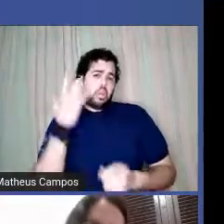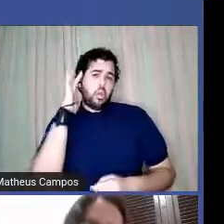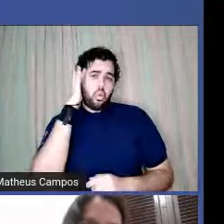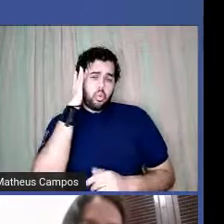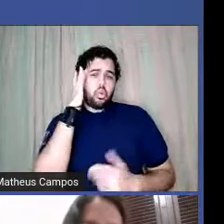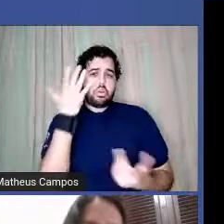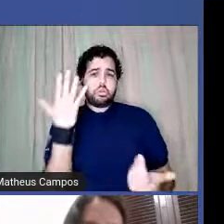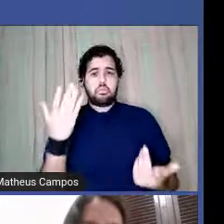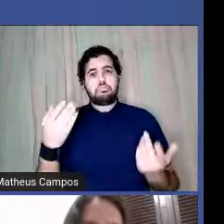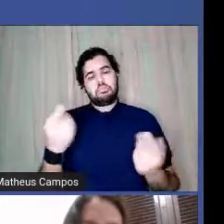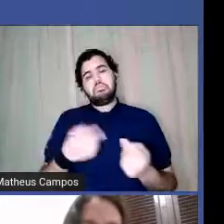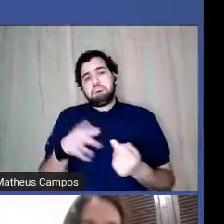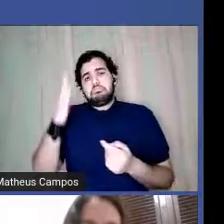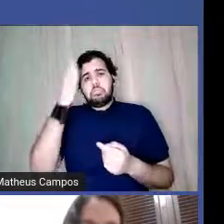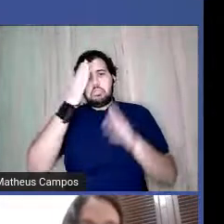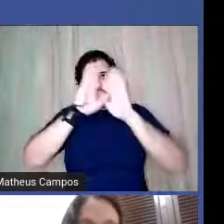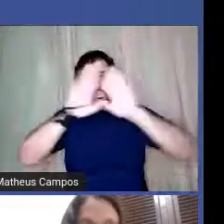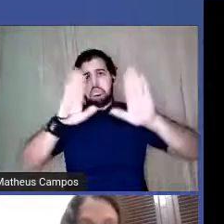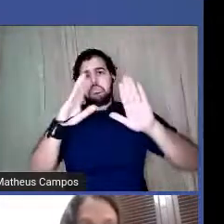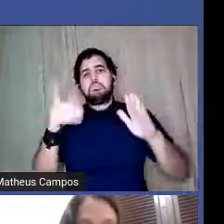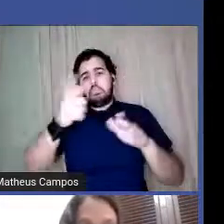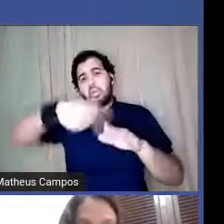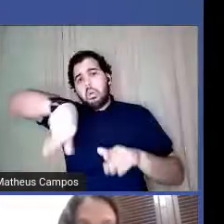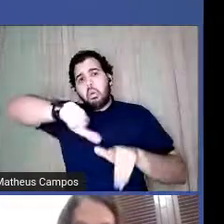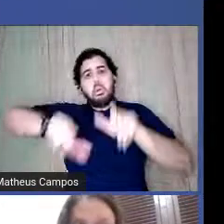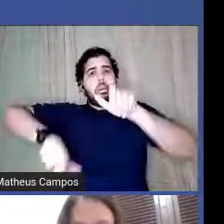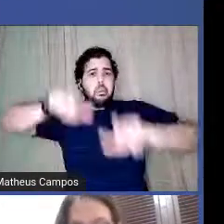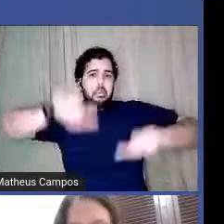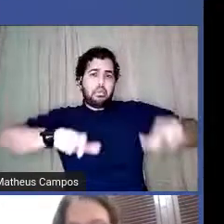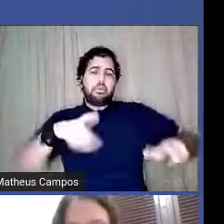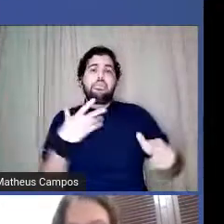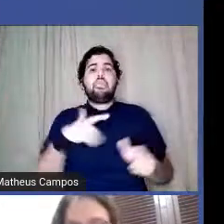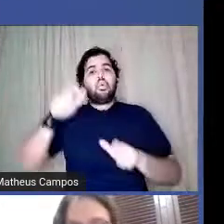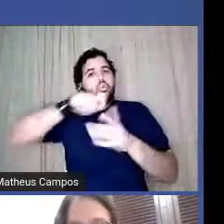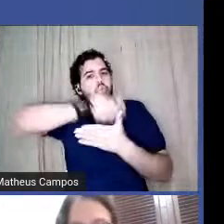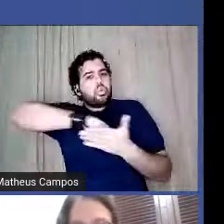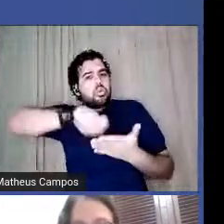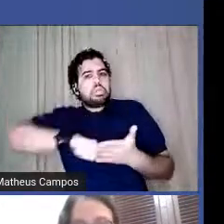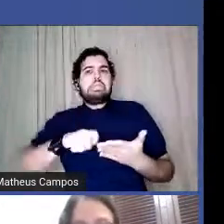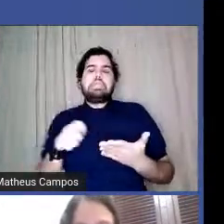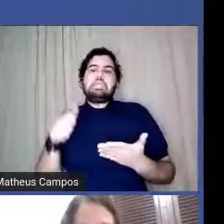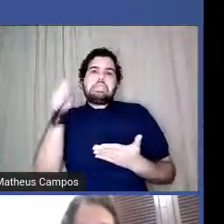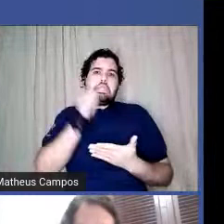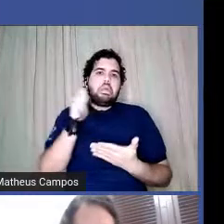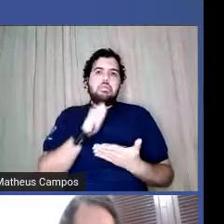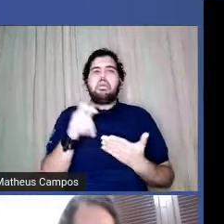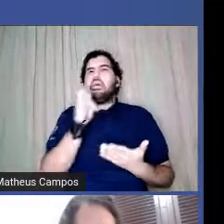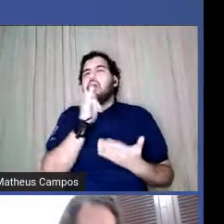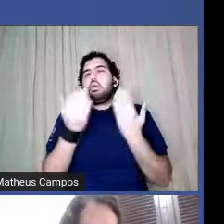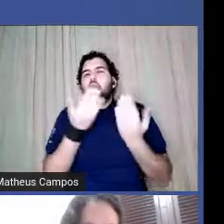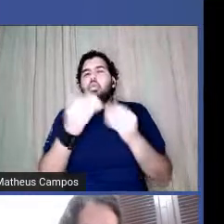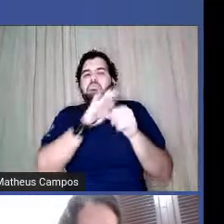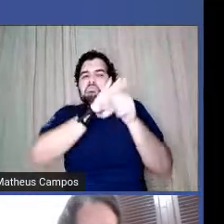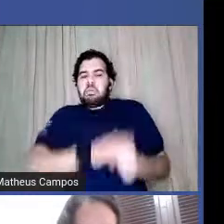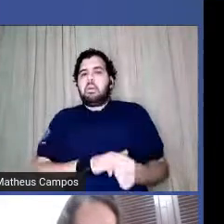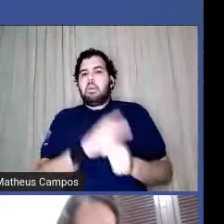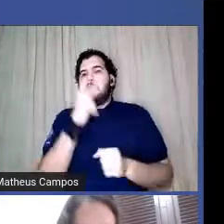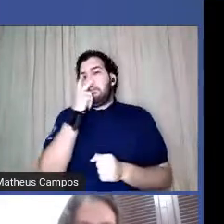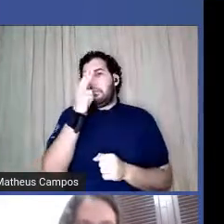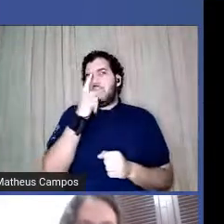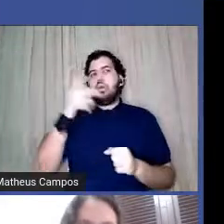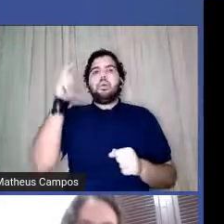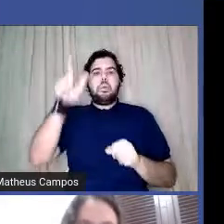até óbvio para muita gente que a escrita das mulheres é muito marginalizada ainda hoje, né? Que algumas